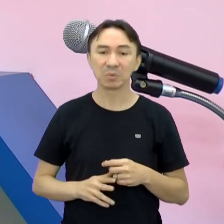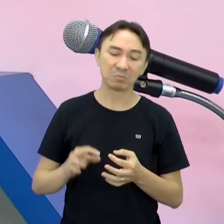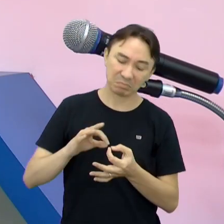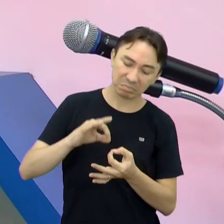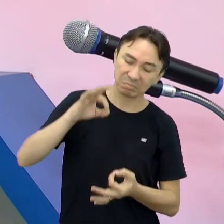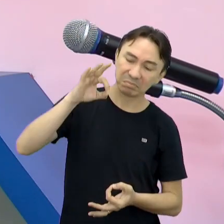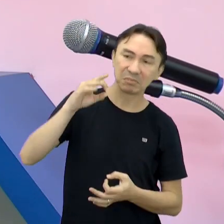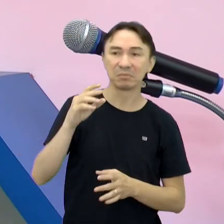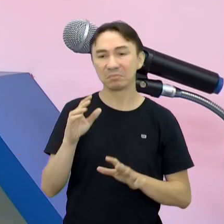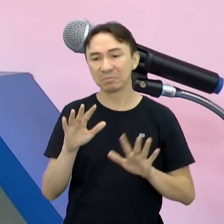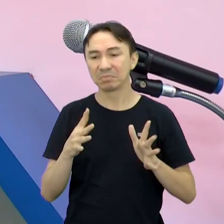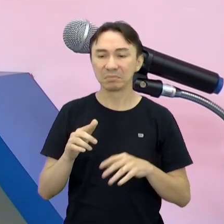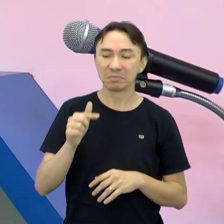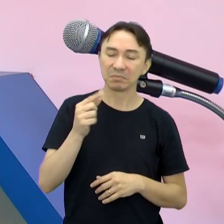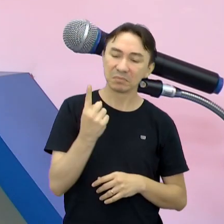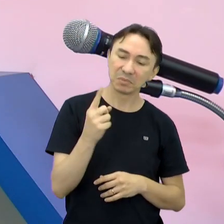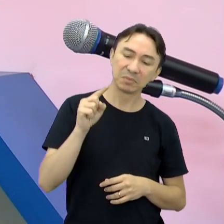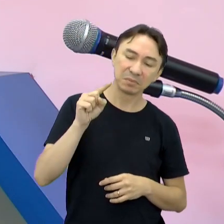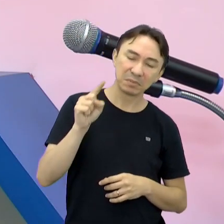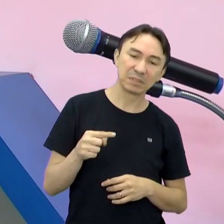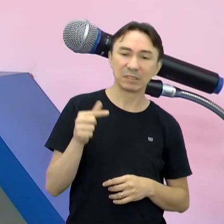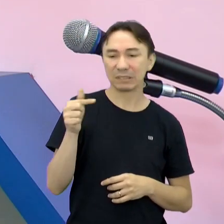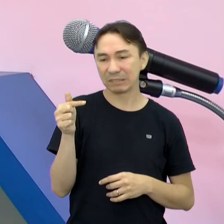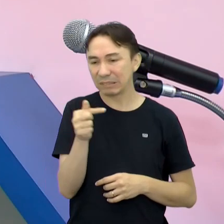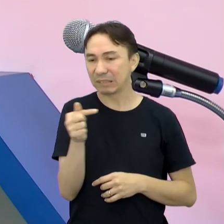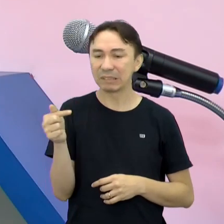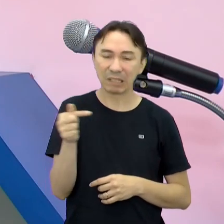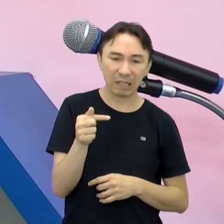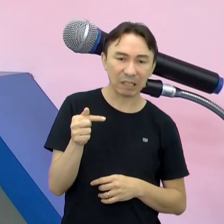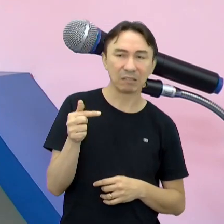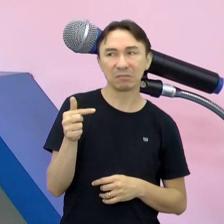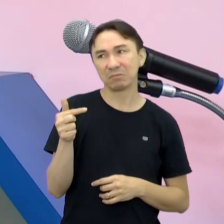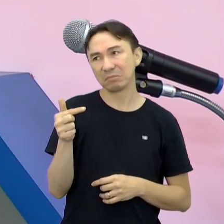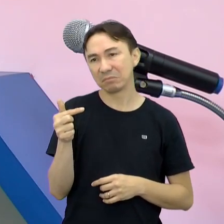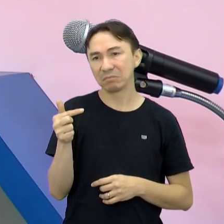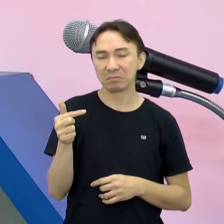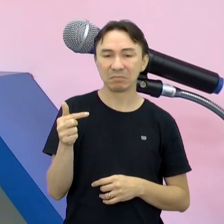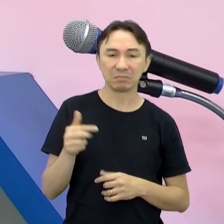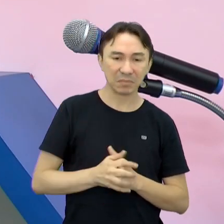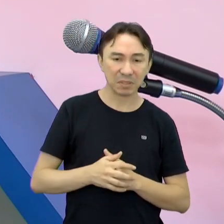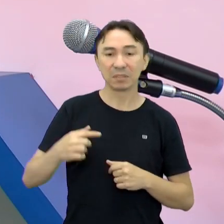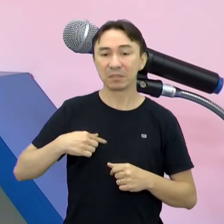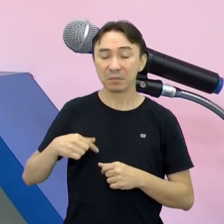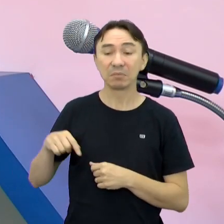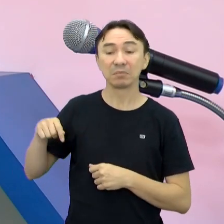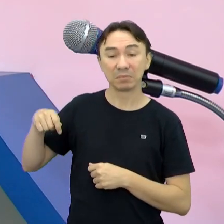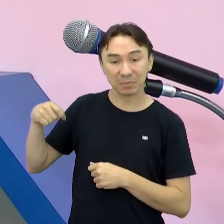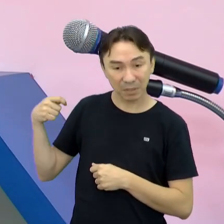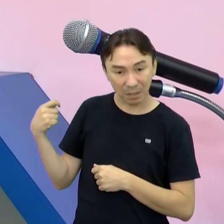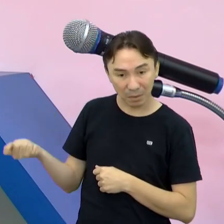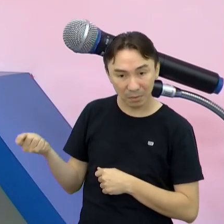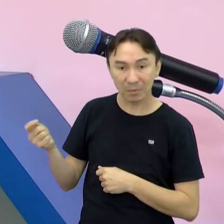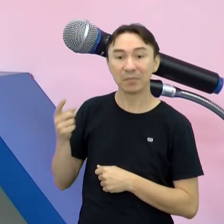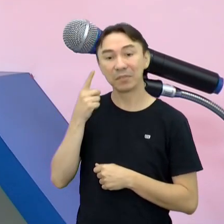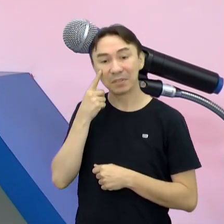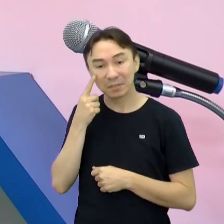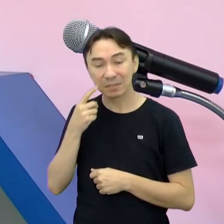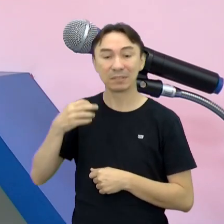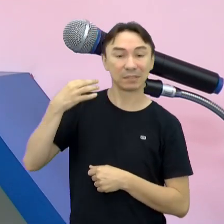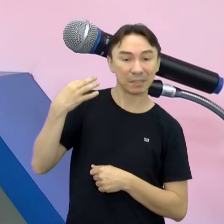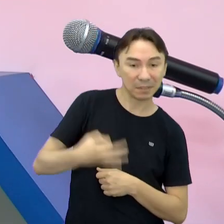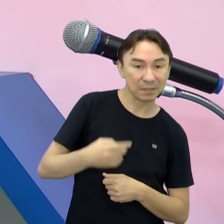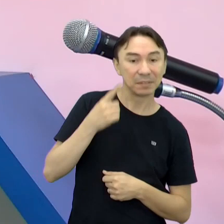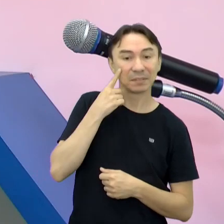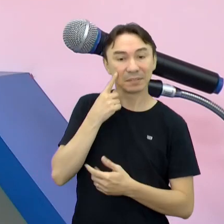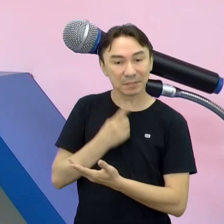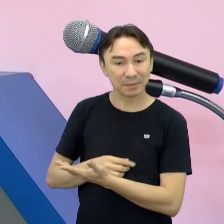para alto, né 1,77m, 1,78m E meu sinal Eu não sei se eu acerto O Helder vai me ajudar